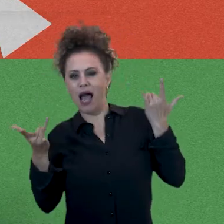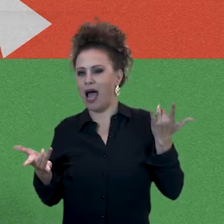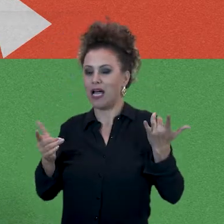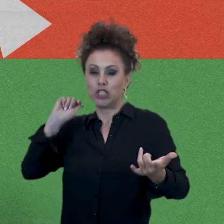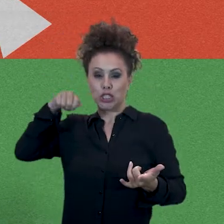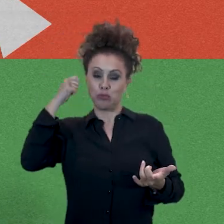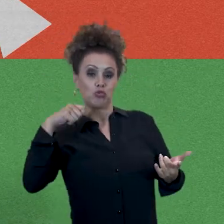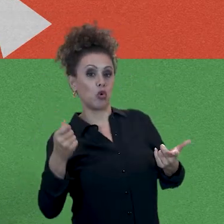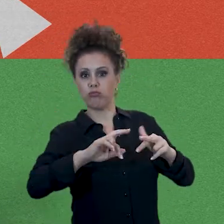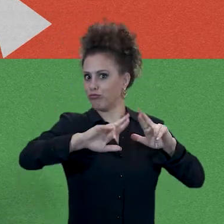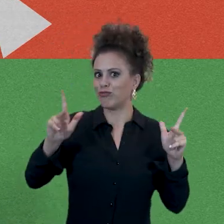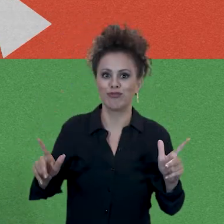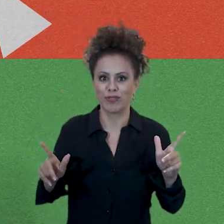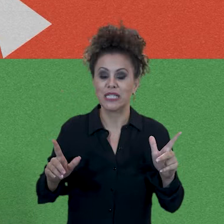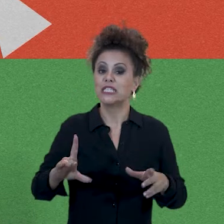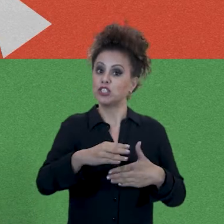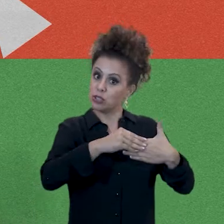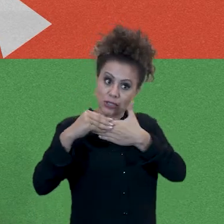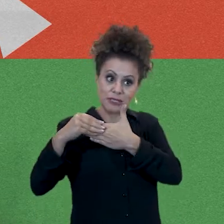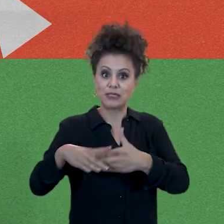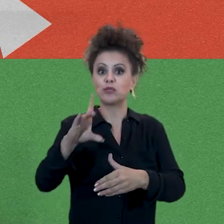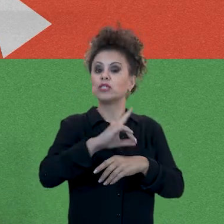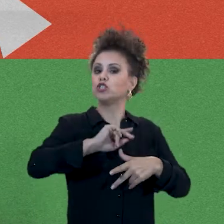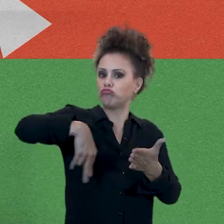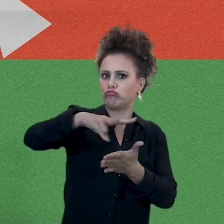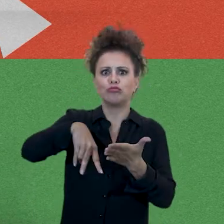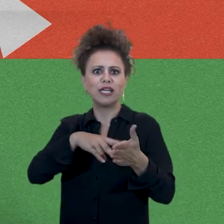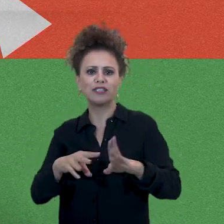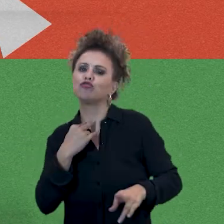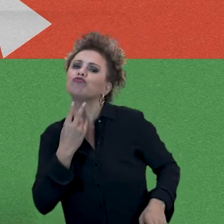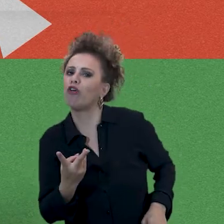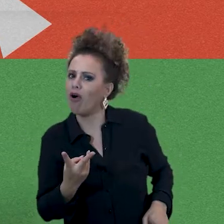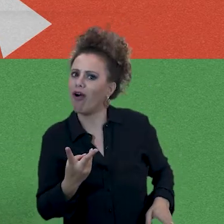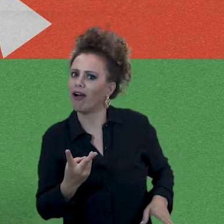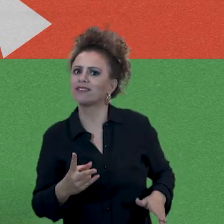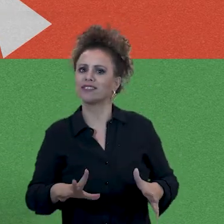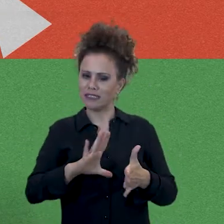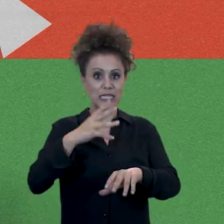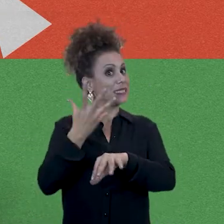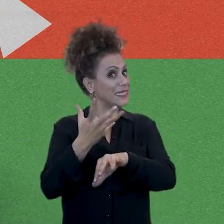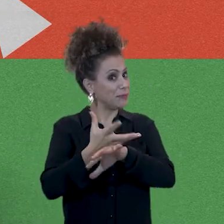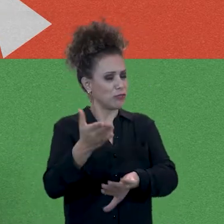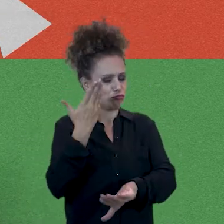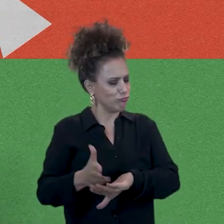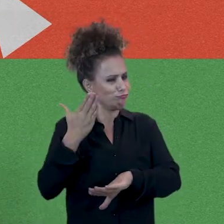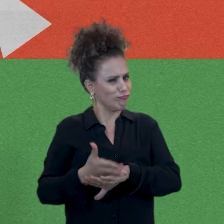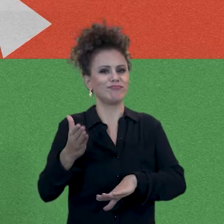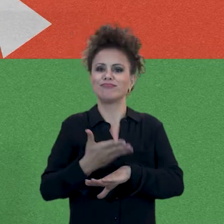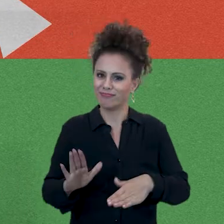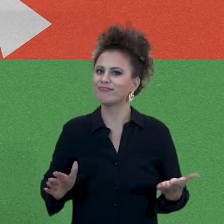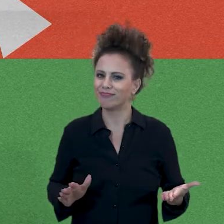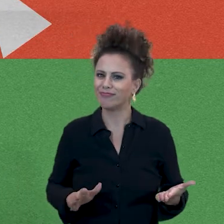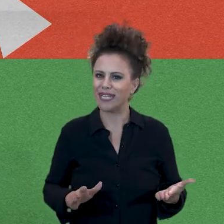direção e outras, né? De dança, de voz, que são disciplinas práticas que